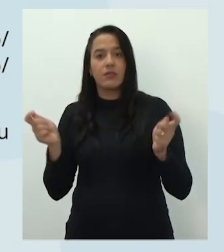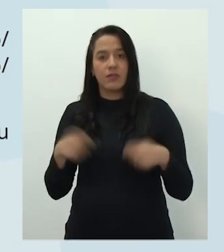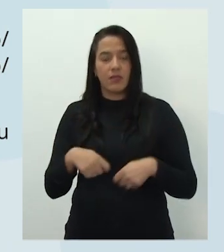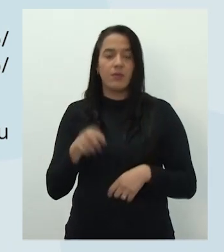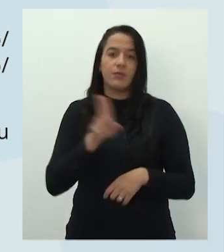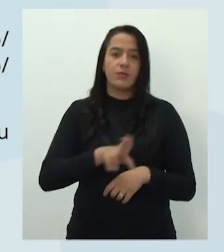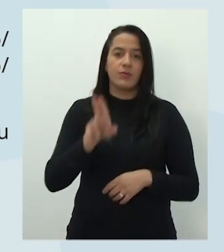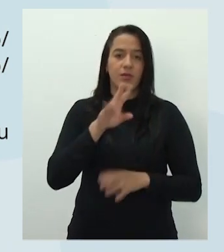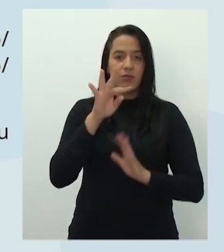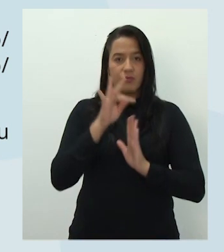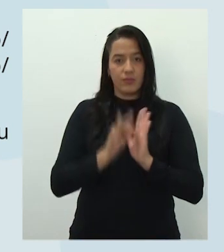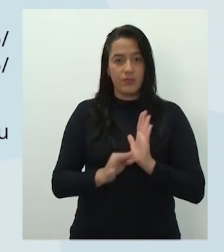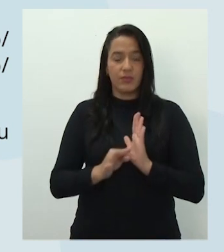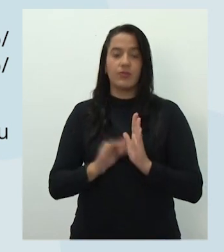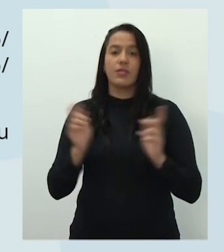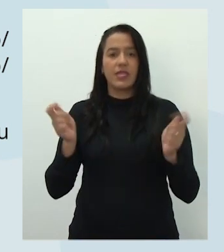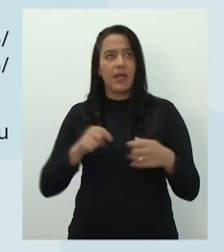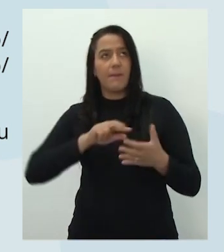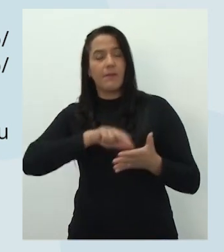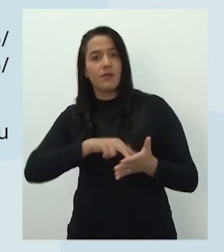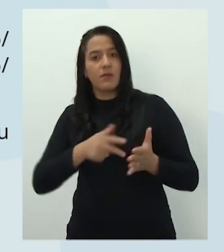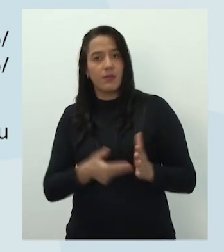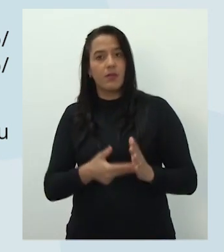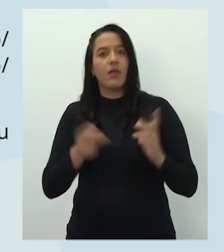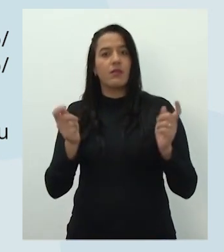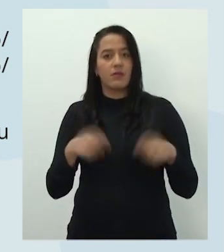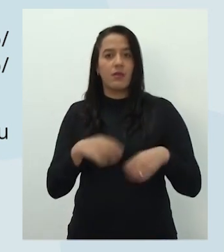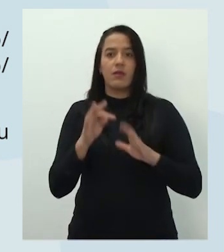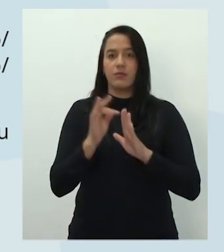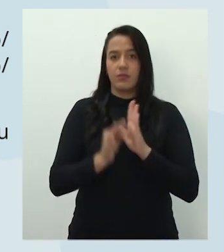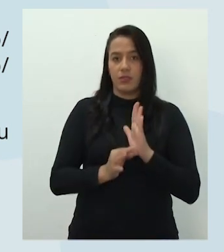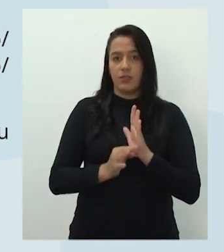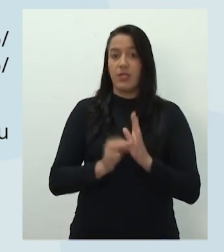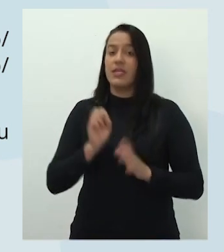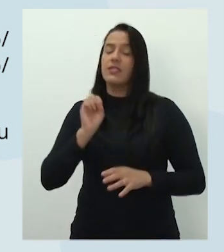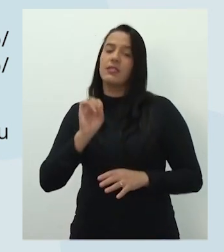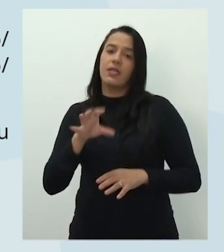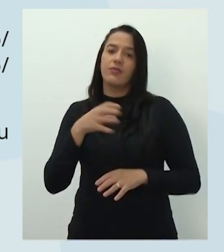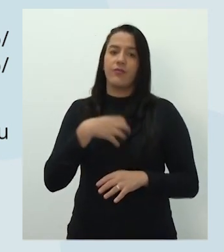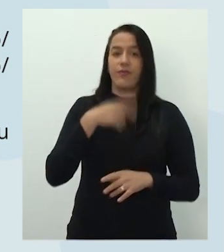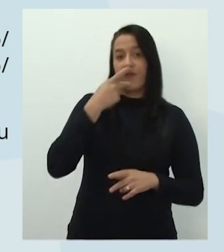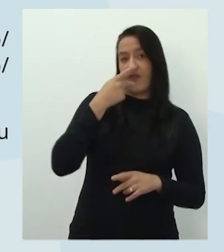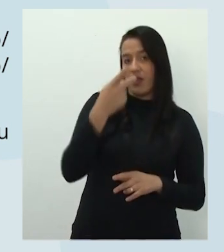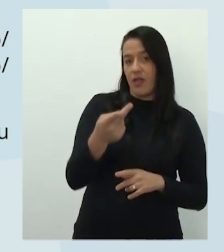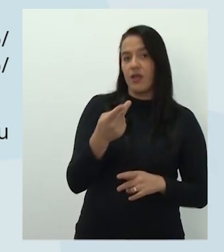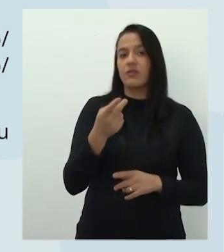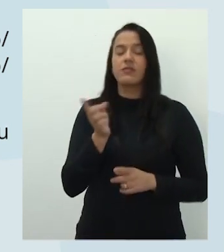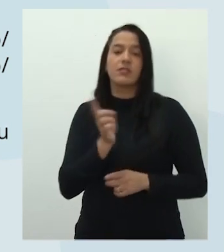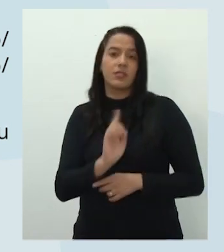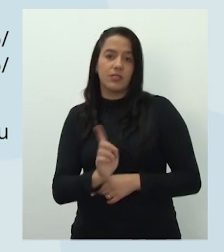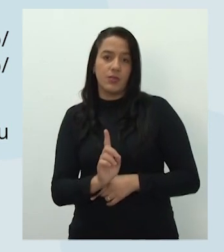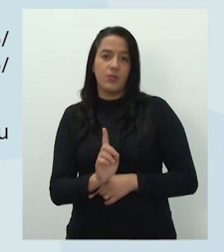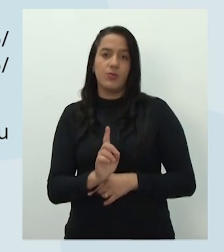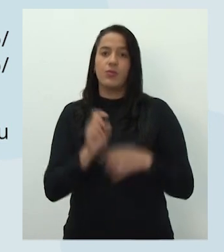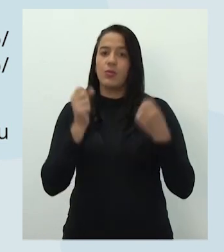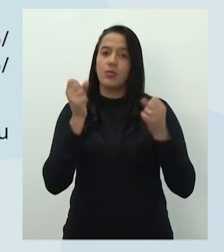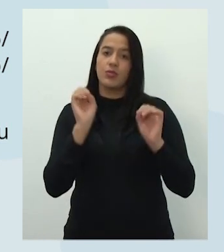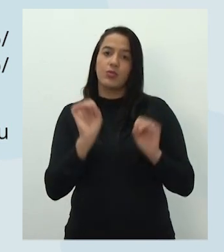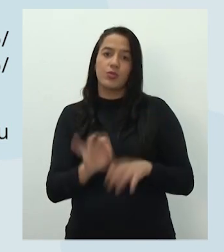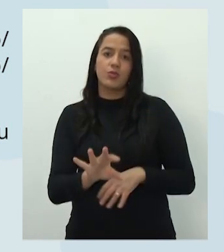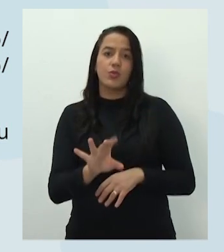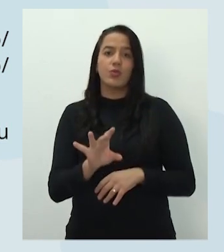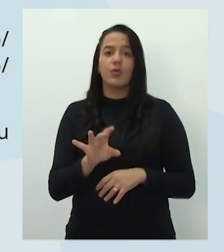ser interpretado é um texto. Há textos verbais, não verbais e mistos, que hoje a gente já pode chamar de